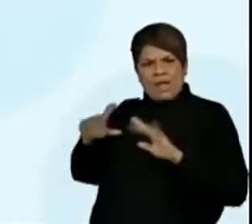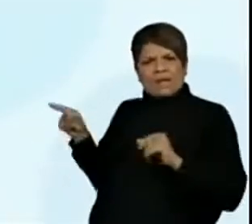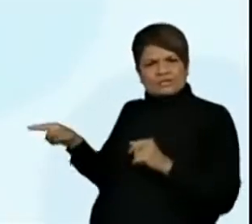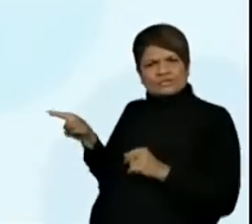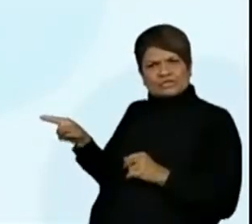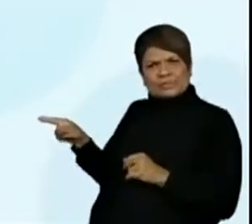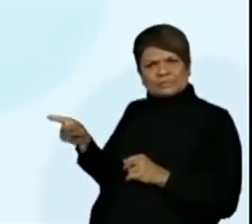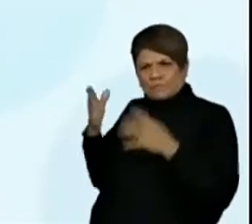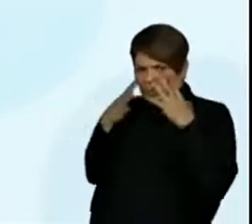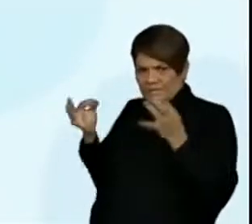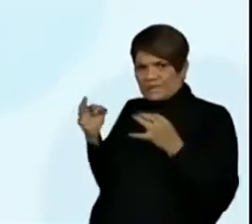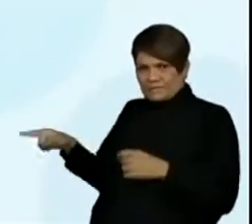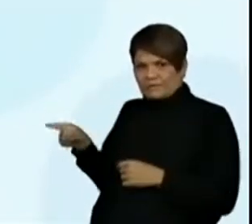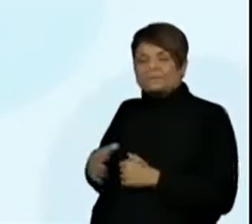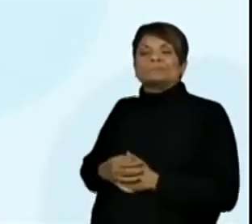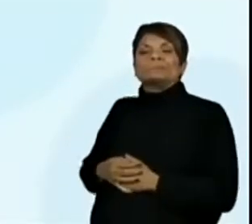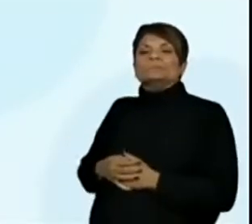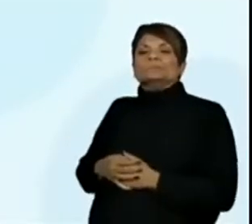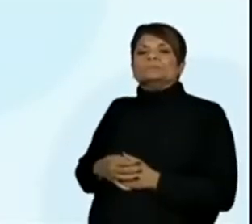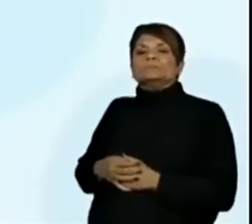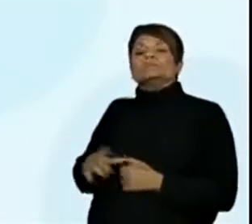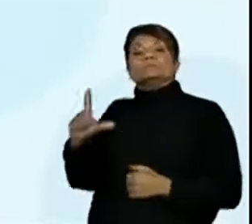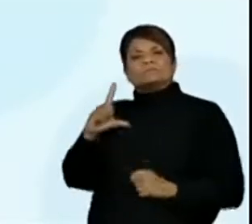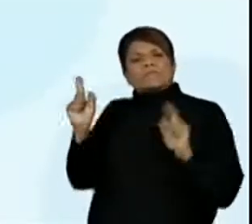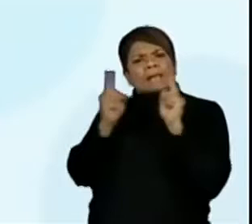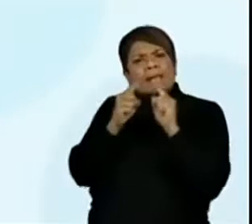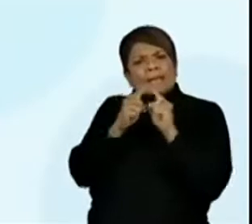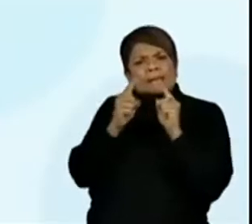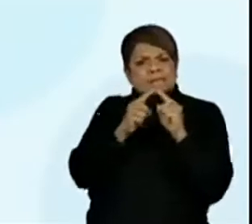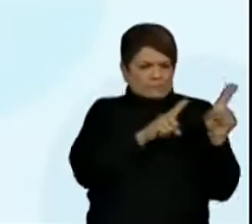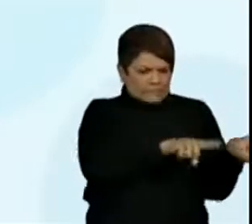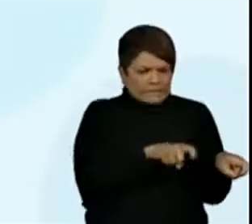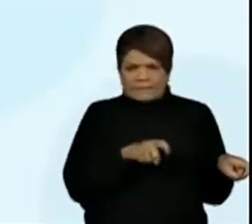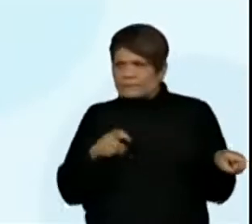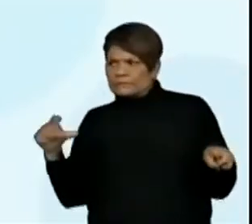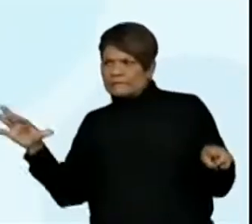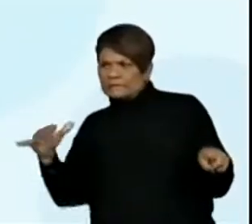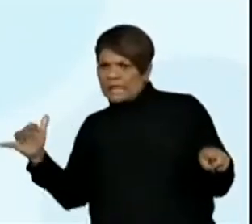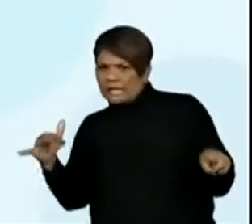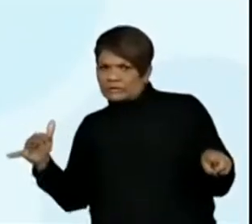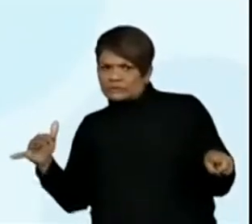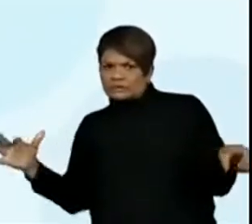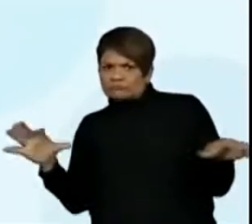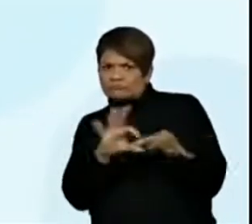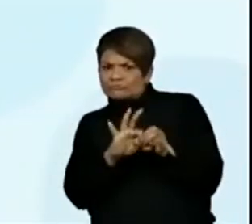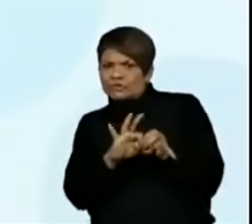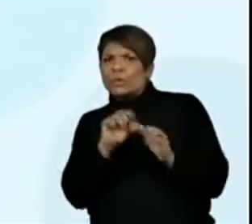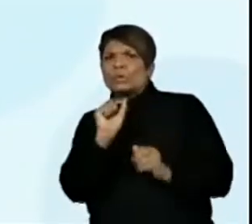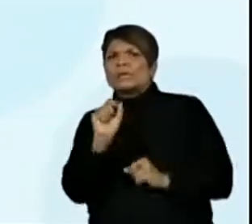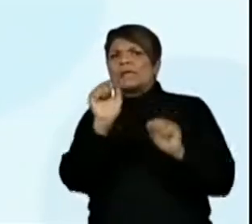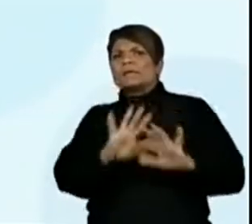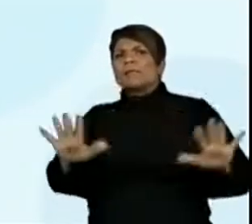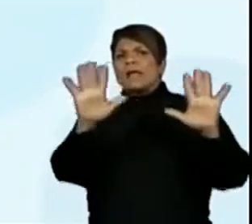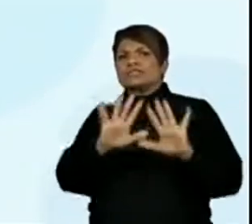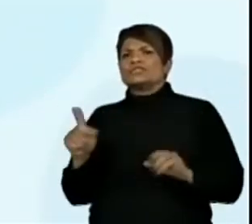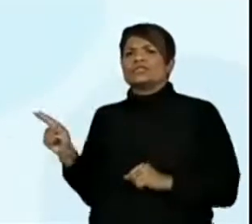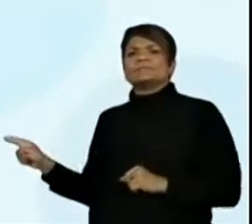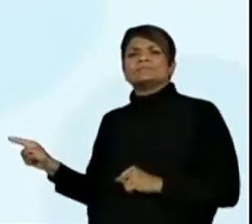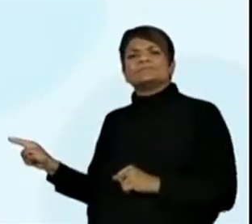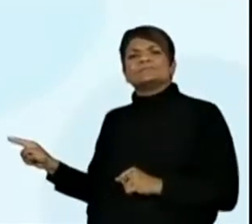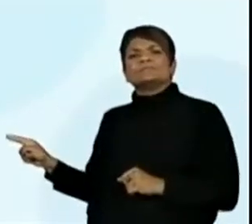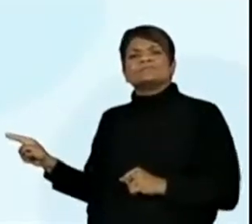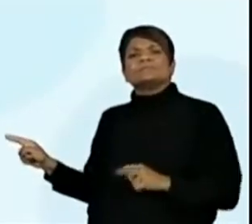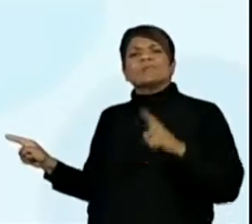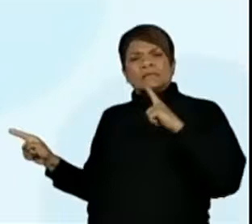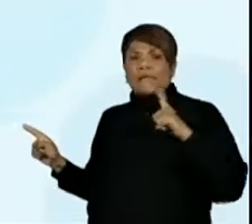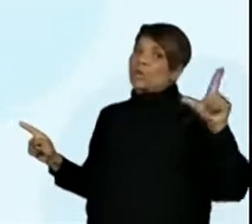Observe essa imagem. Existe relação entre campo e cidade? O que tem de rural e urbano nessa imagem? Olha